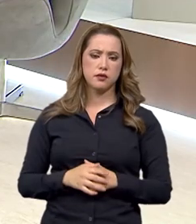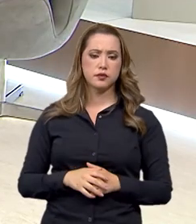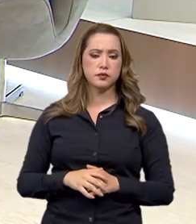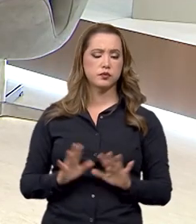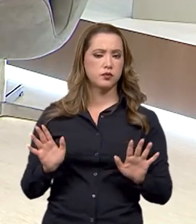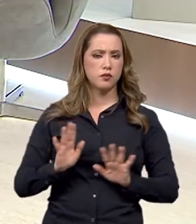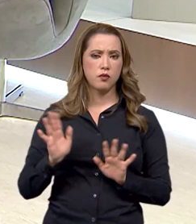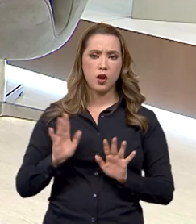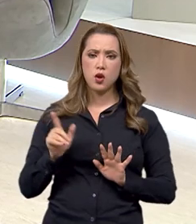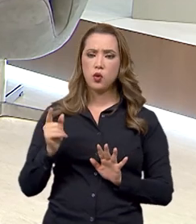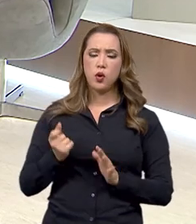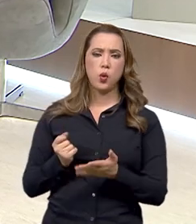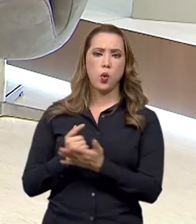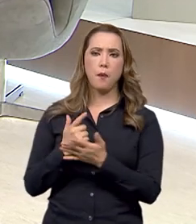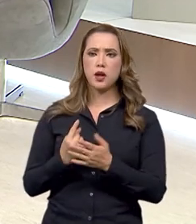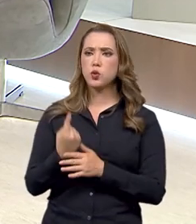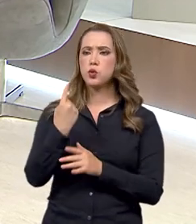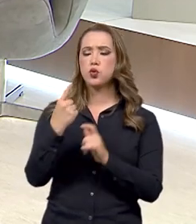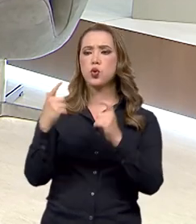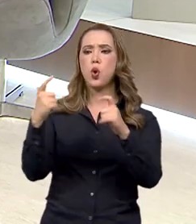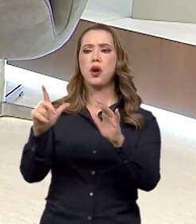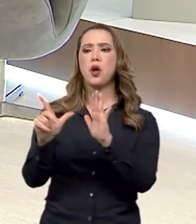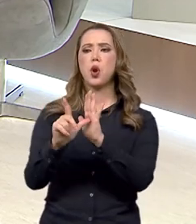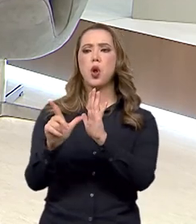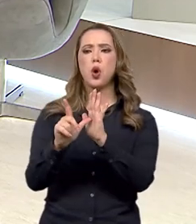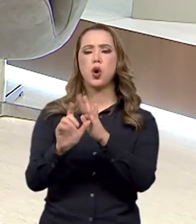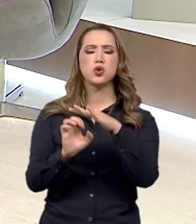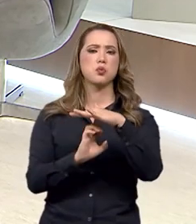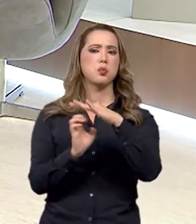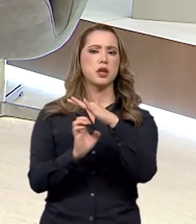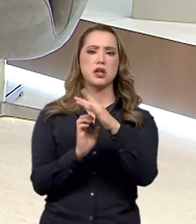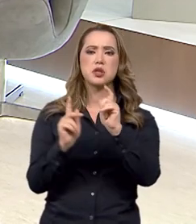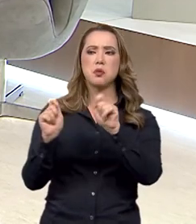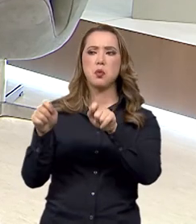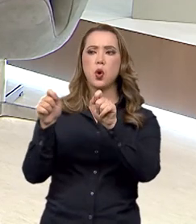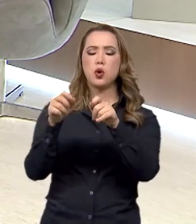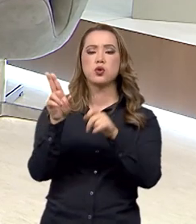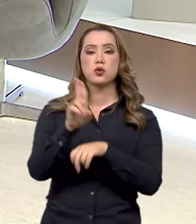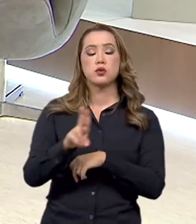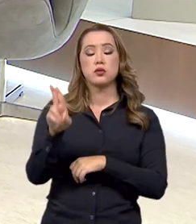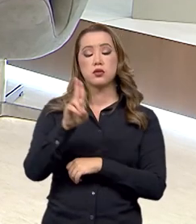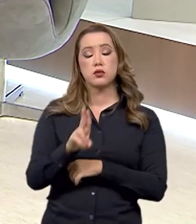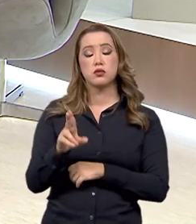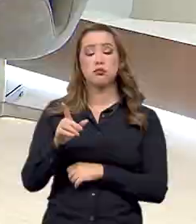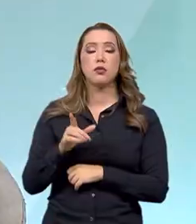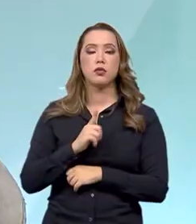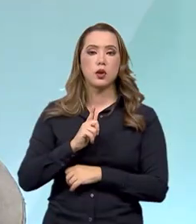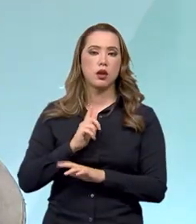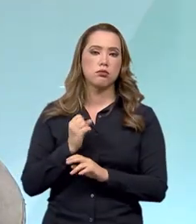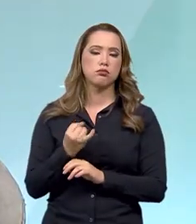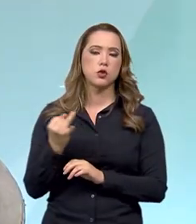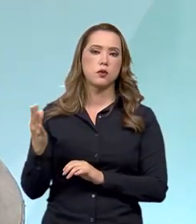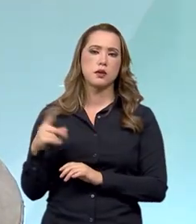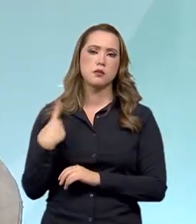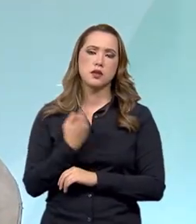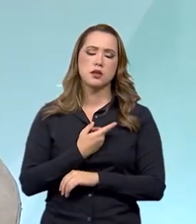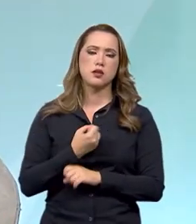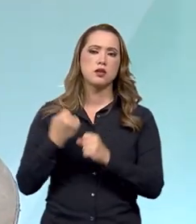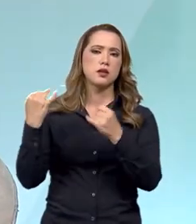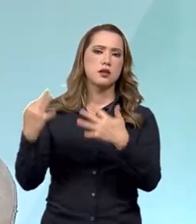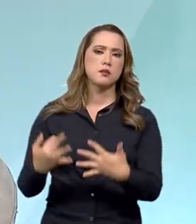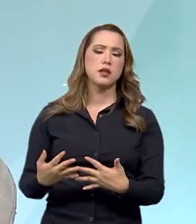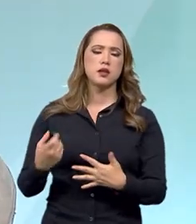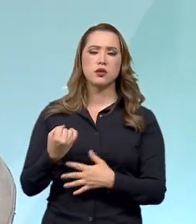de uma empresa específica... De uma loja, no caso. De uma loja específica, tem várias que funcionam normalmente aqui no país, mas a gente está falando de algumas